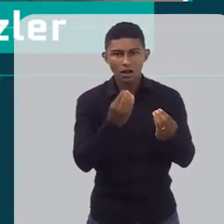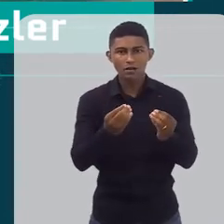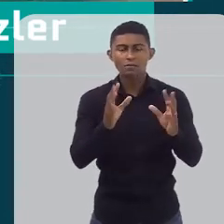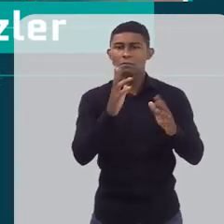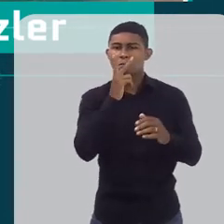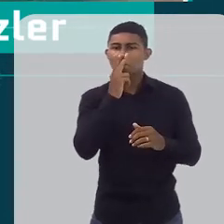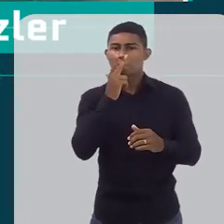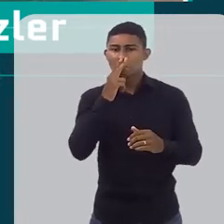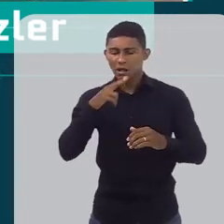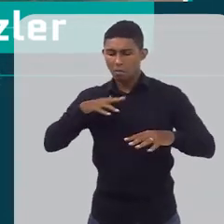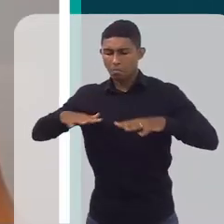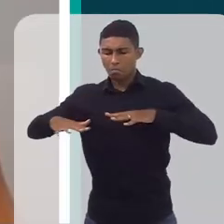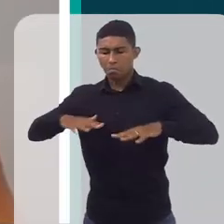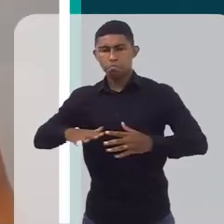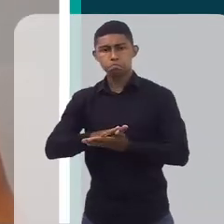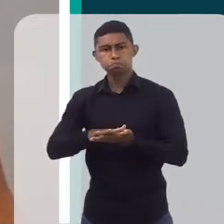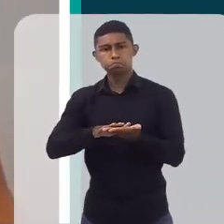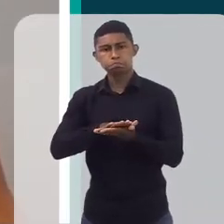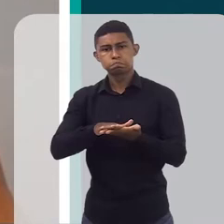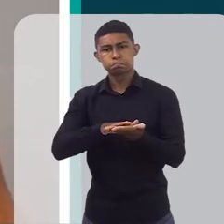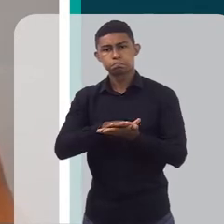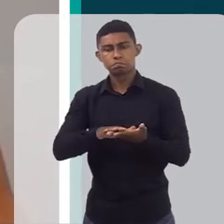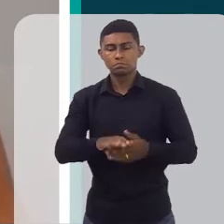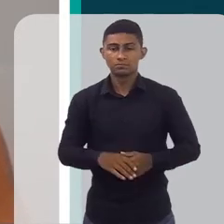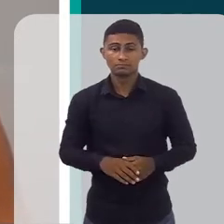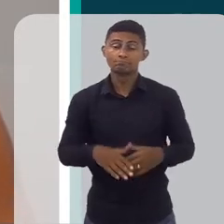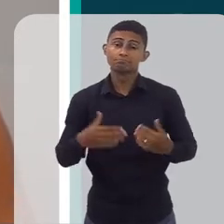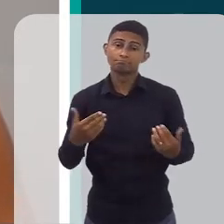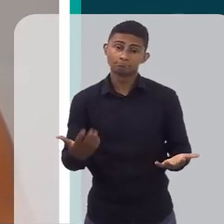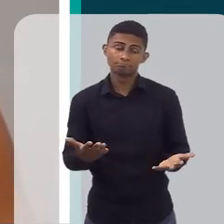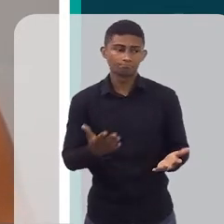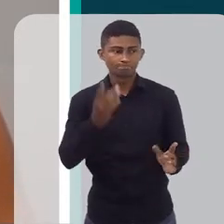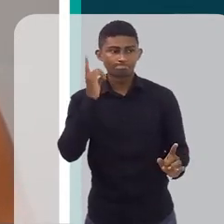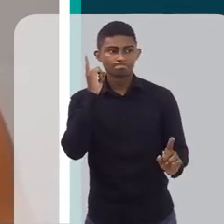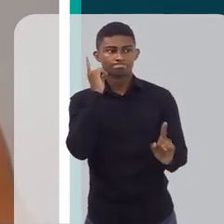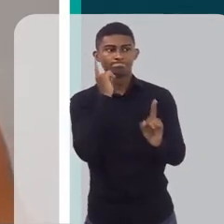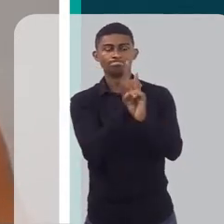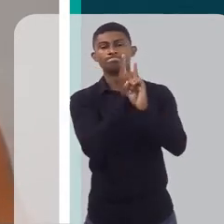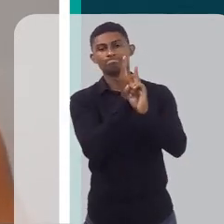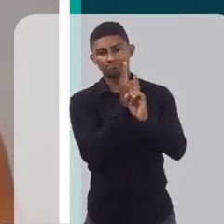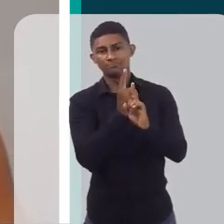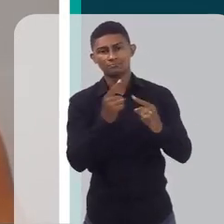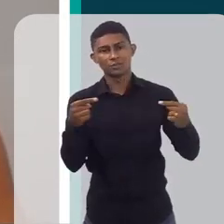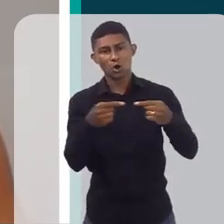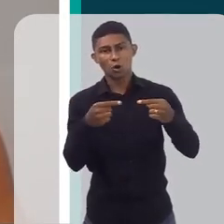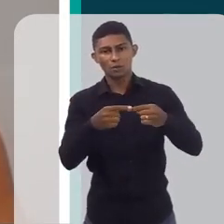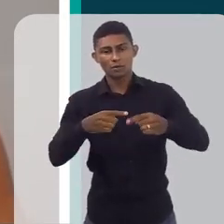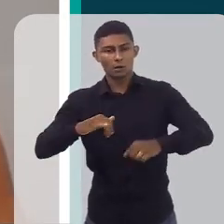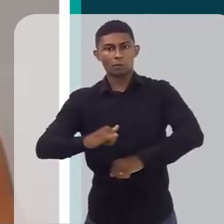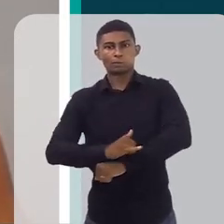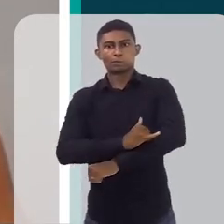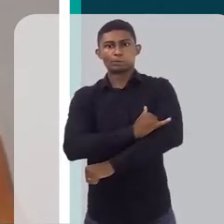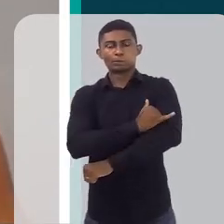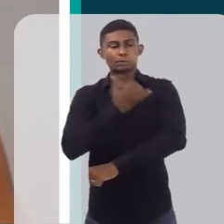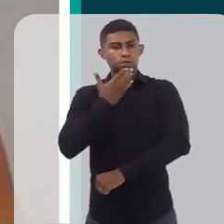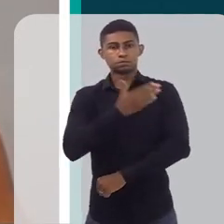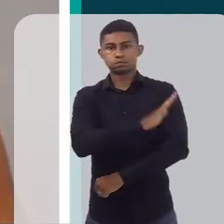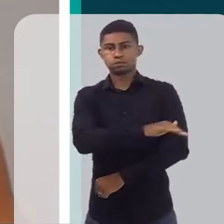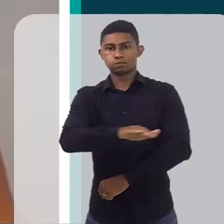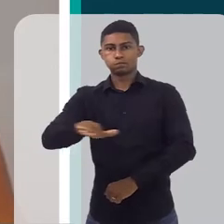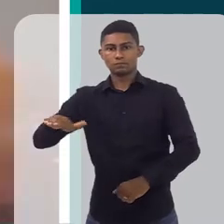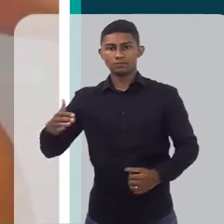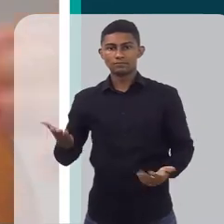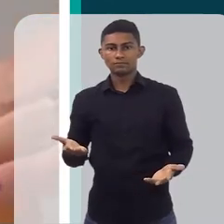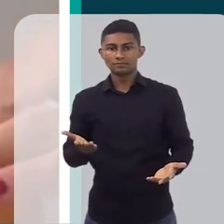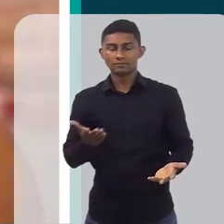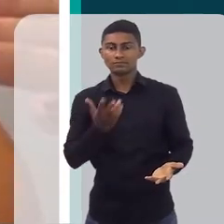gasta, tá? Então, isso foi definido, é essa definição mais para a obesidade infantil mesmo. Então,